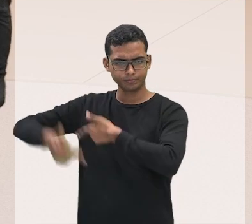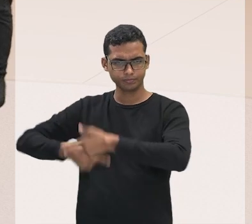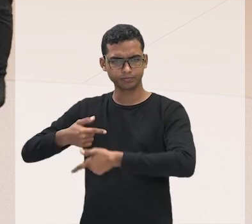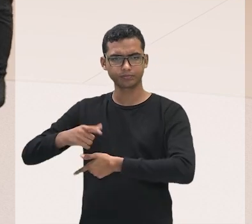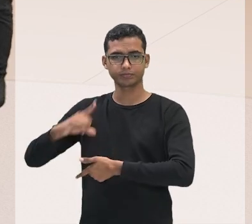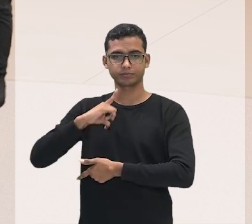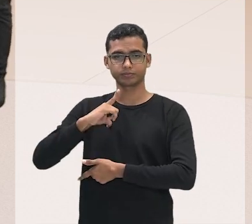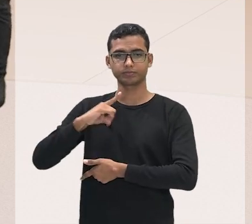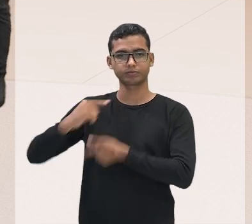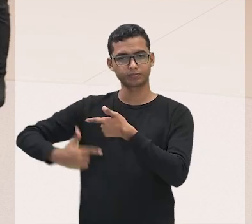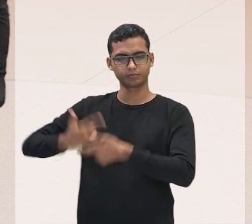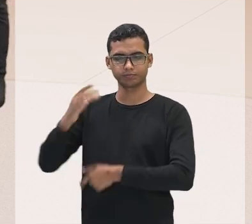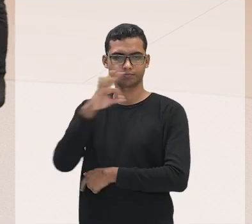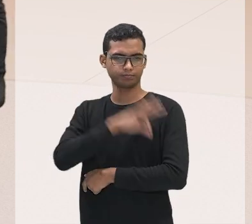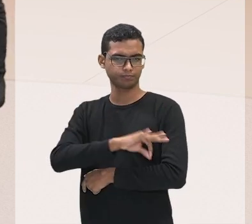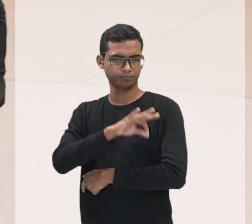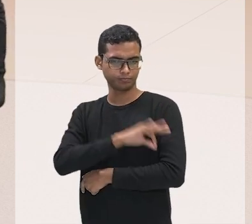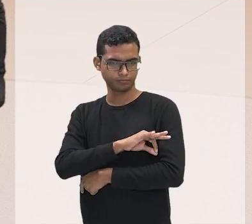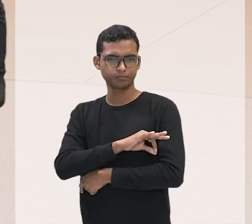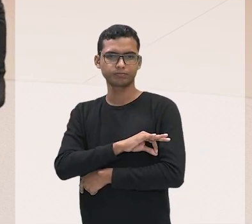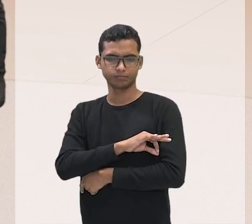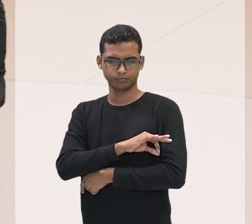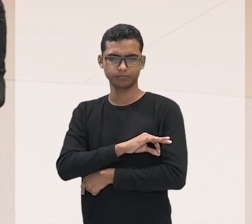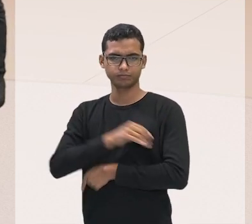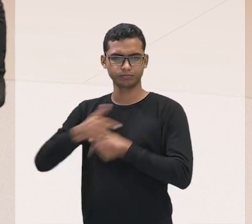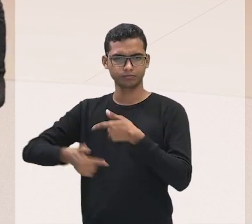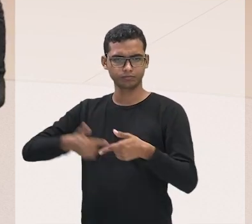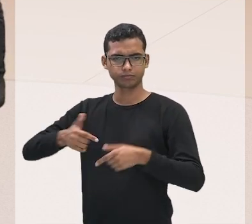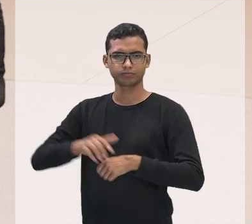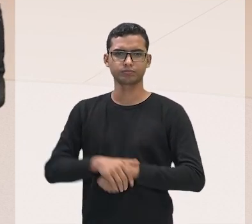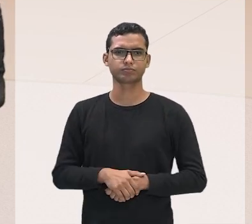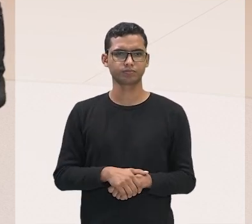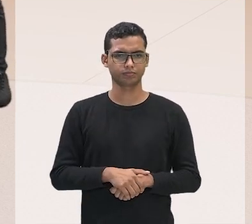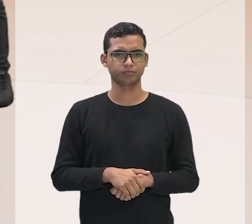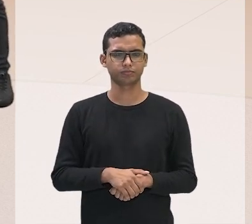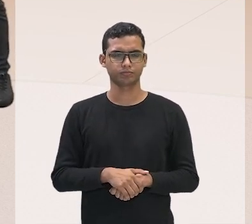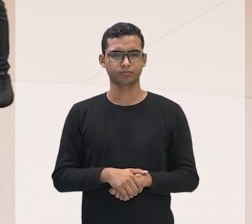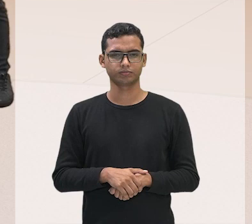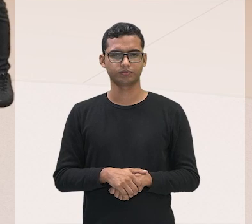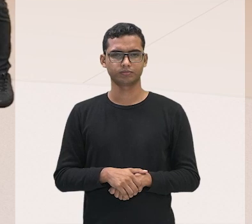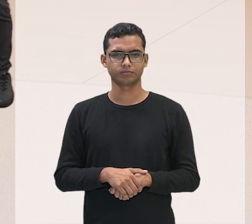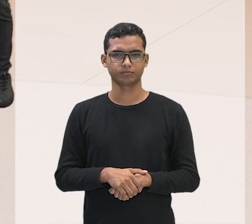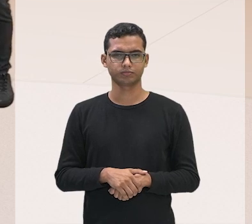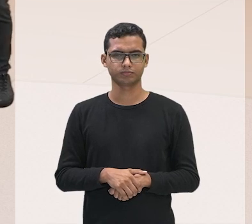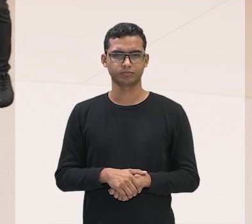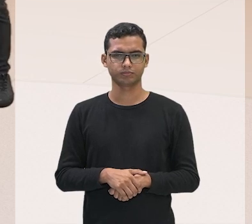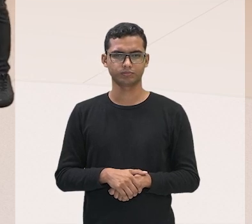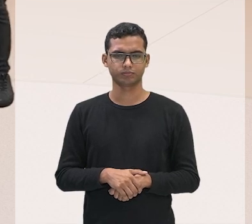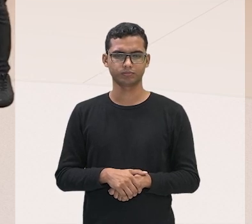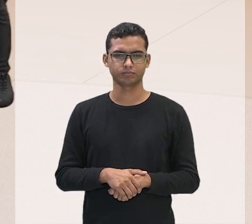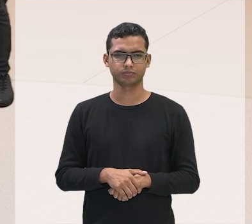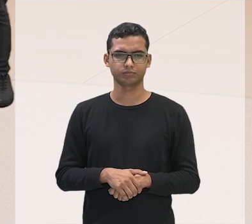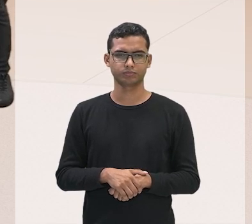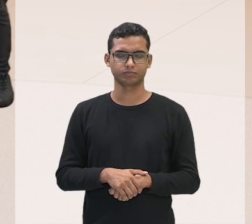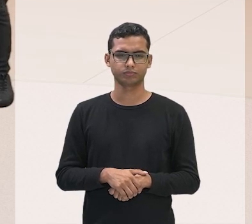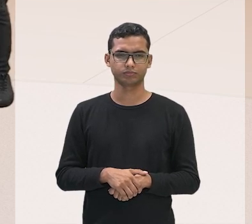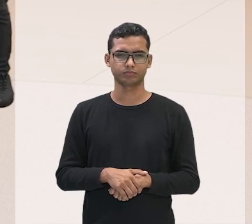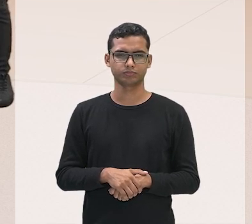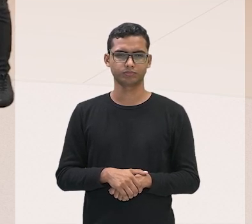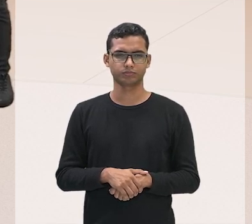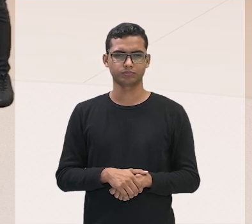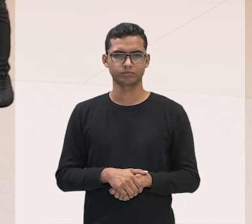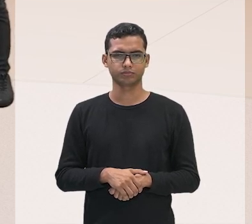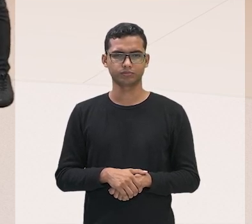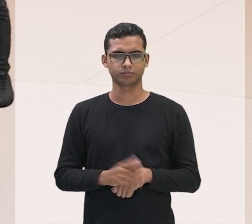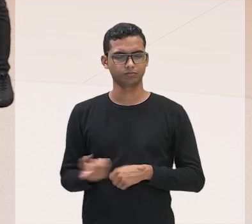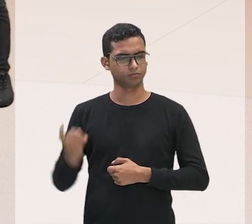exercem atividade remunerada em troca de salário. As pessoas que trabalham aí, né? A gente tem também onde vai voltar agora ali para o nosso